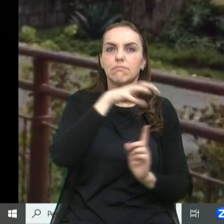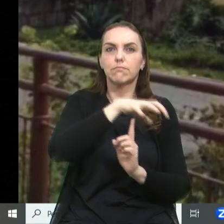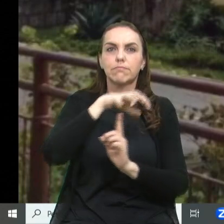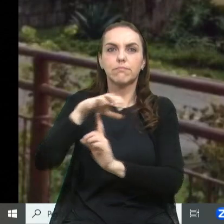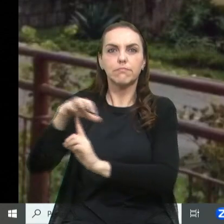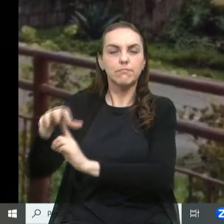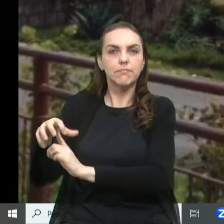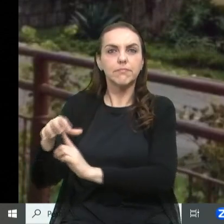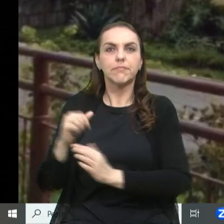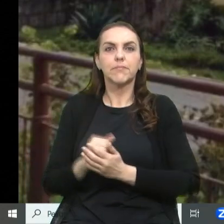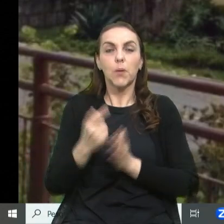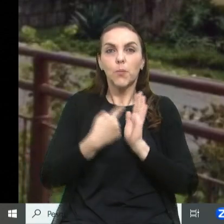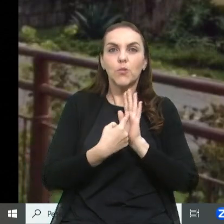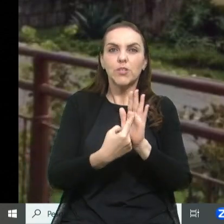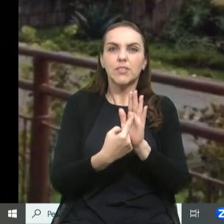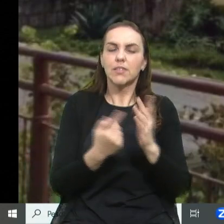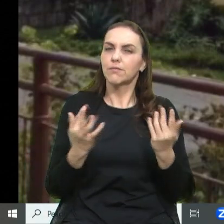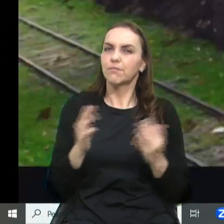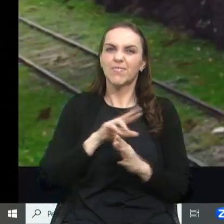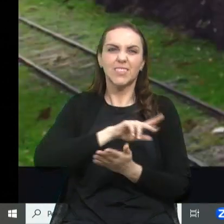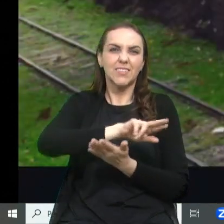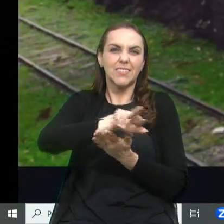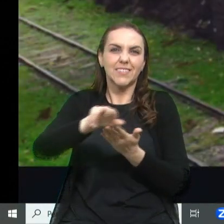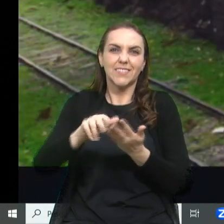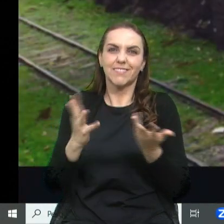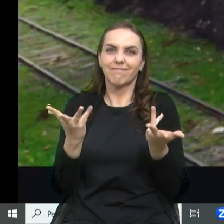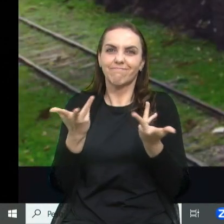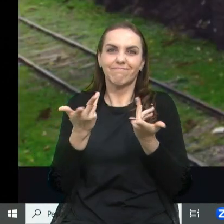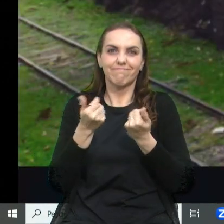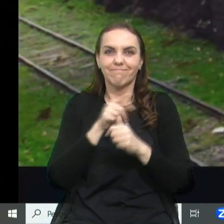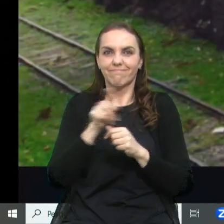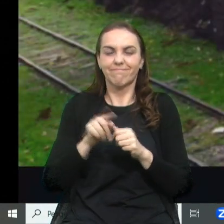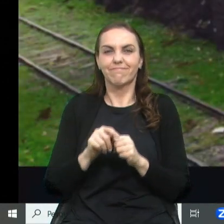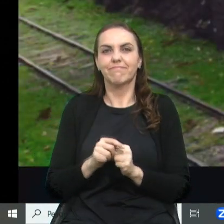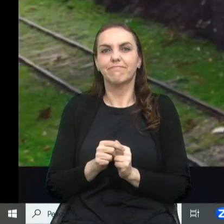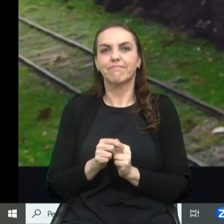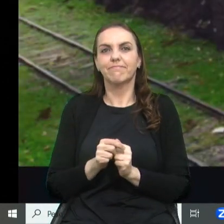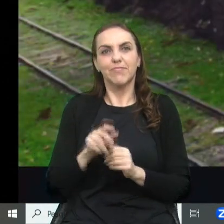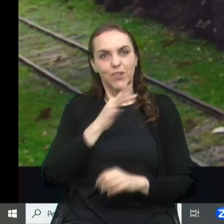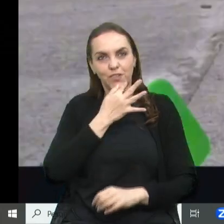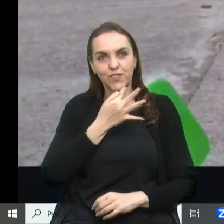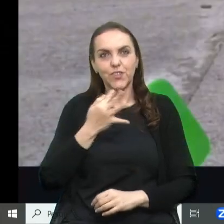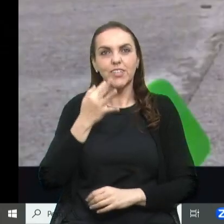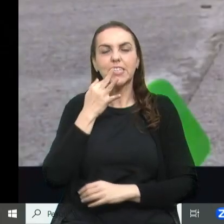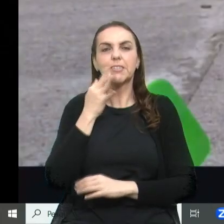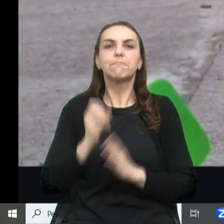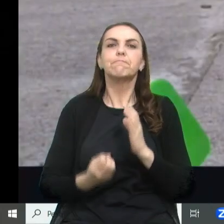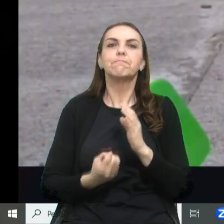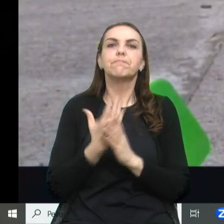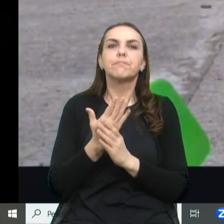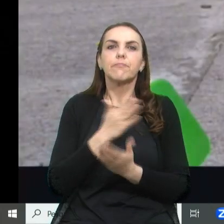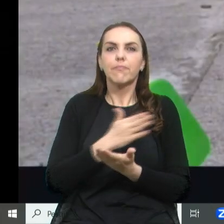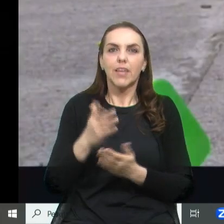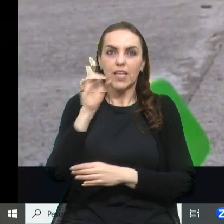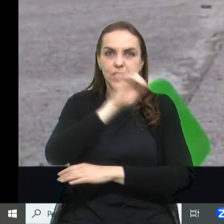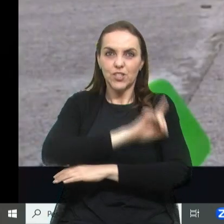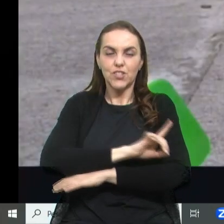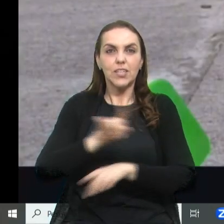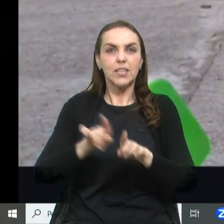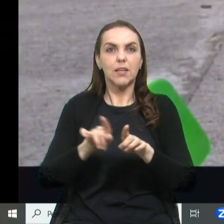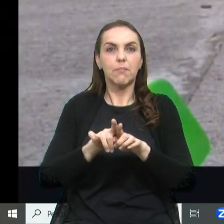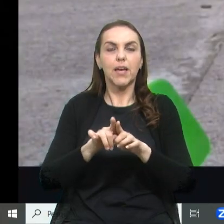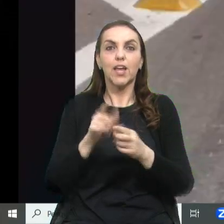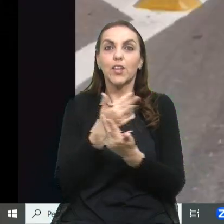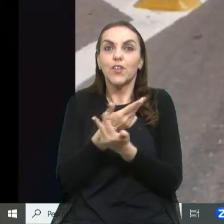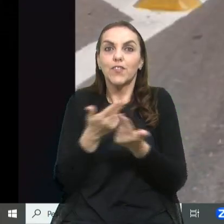a rica diversidade de Forqueta. Lançaremos, nesse dia, uma novidade para Forqueta